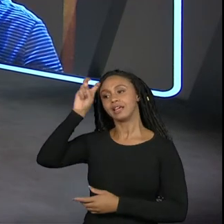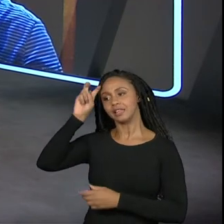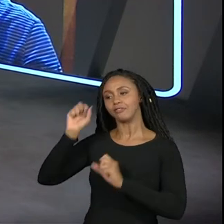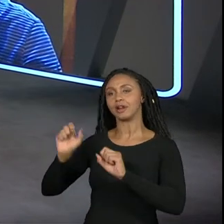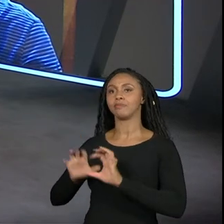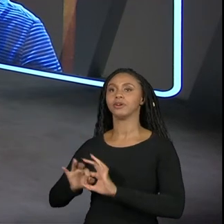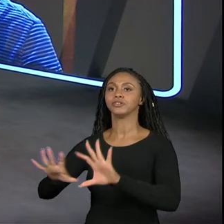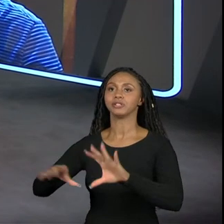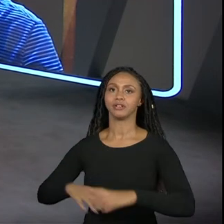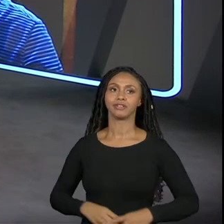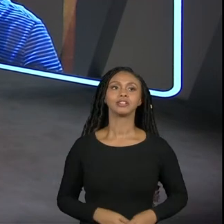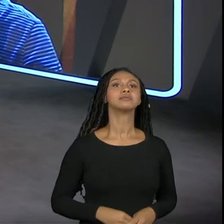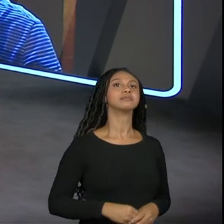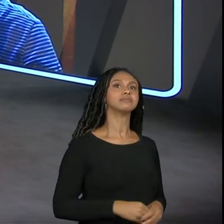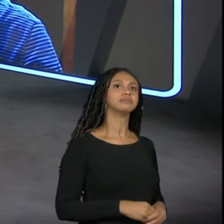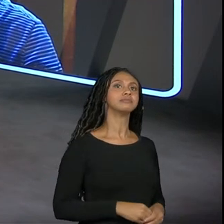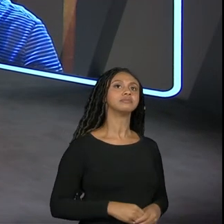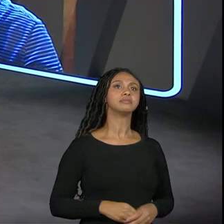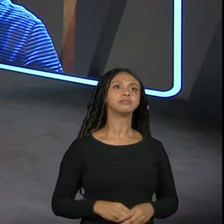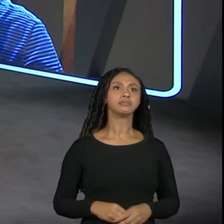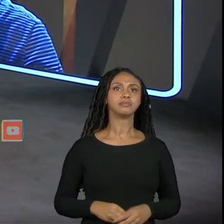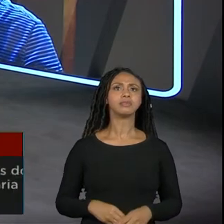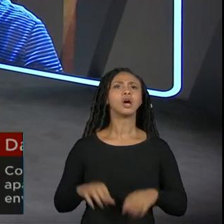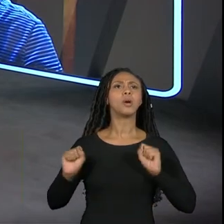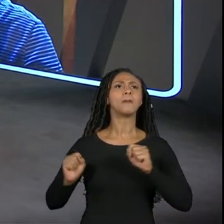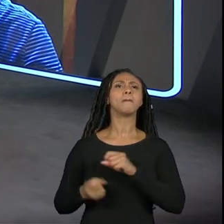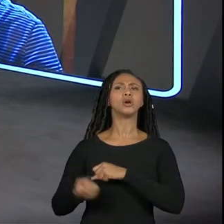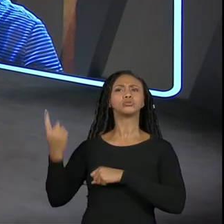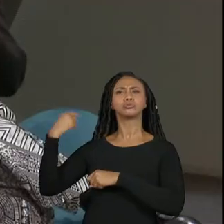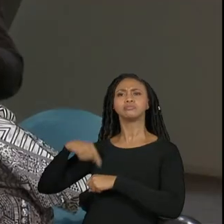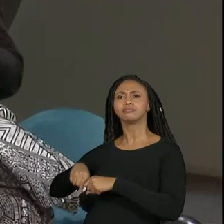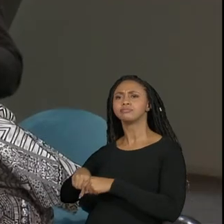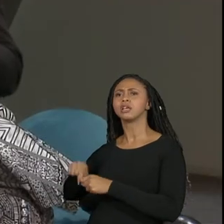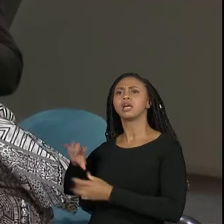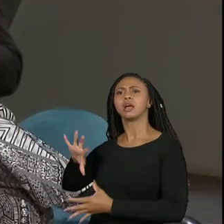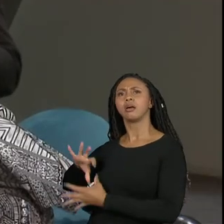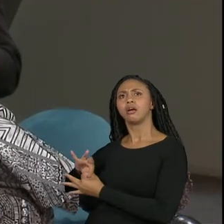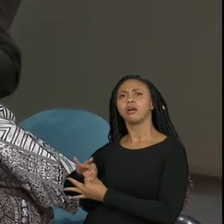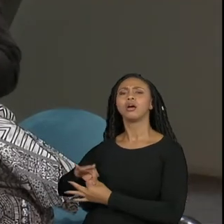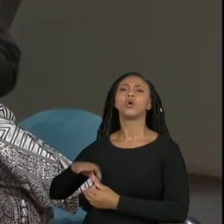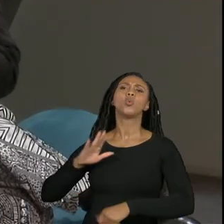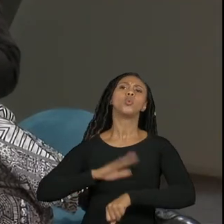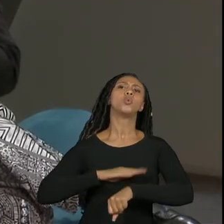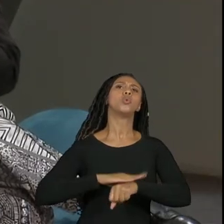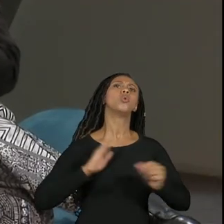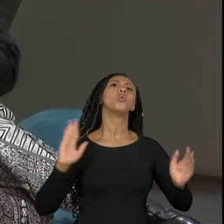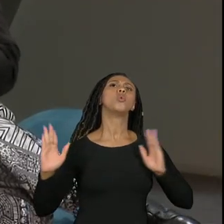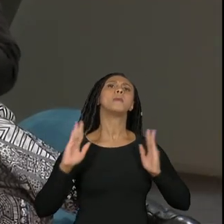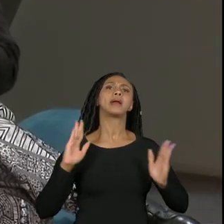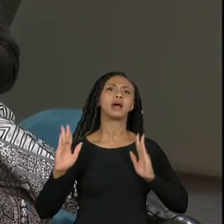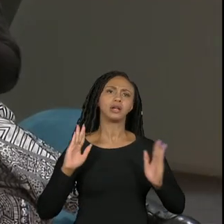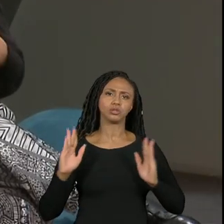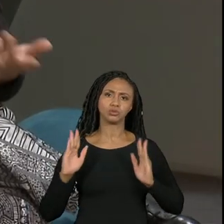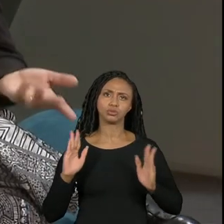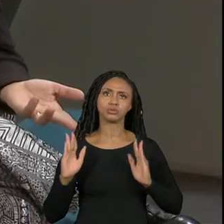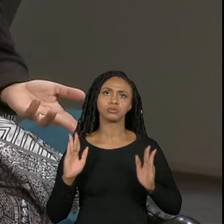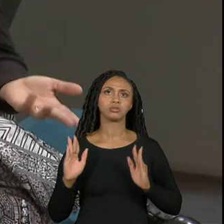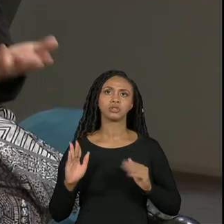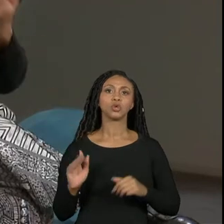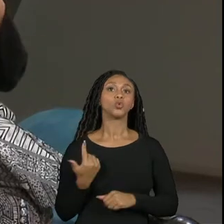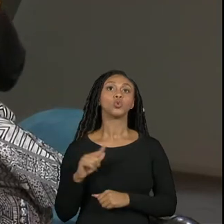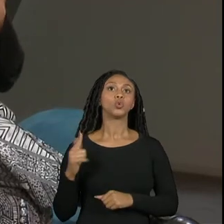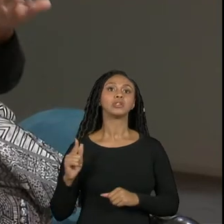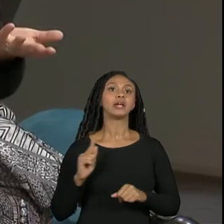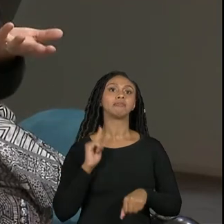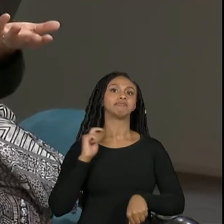tá perfeito posso juntar com uma pergunta lá de baixo? que é sobre o prazo para postagem não tem um prazo para